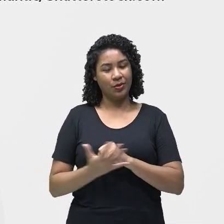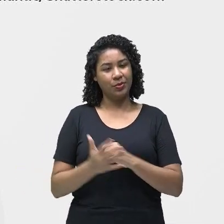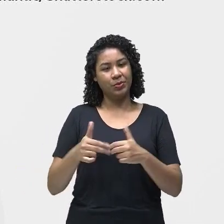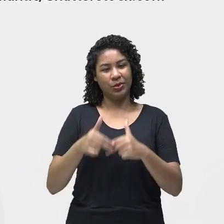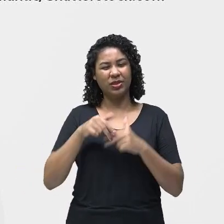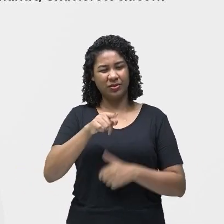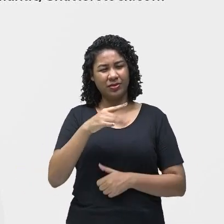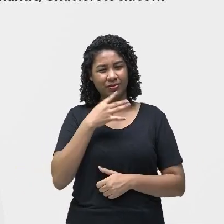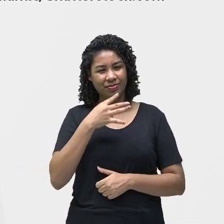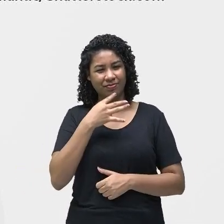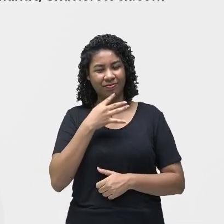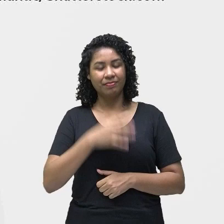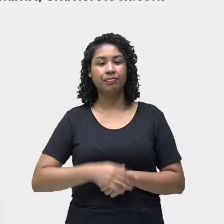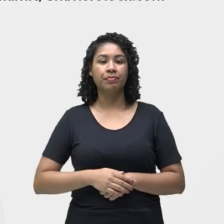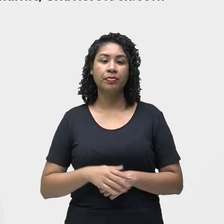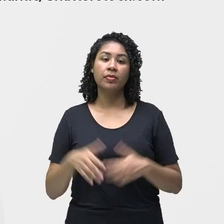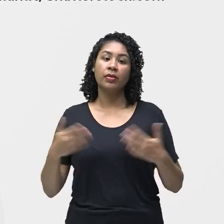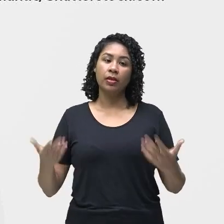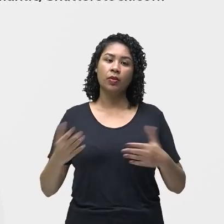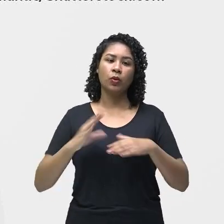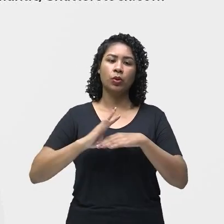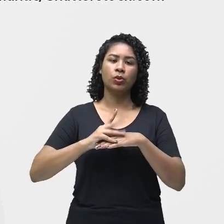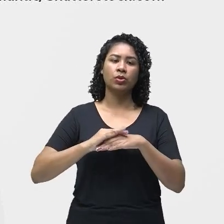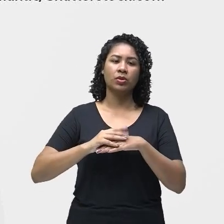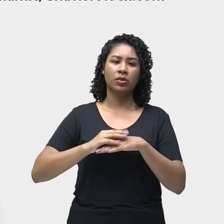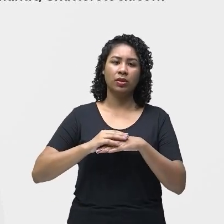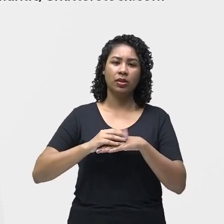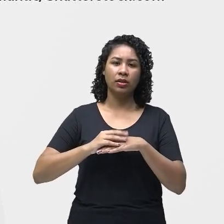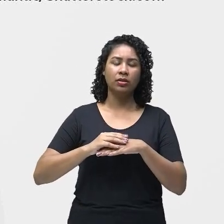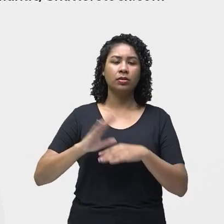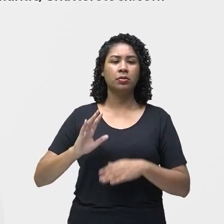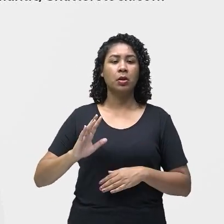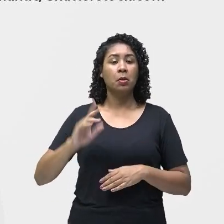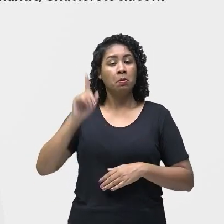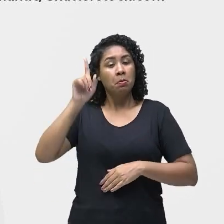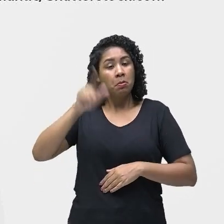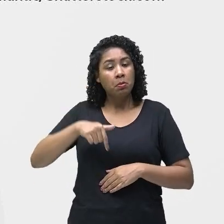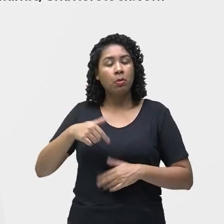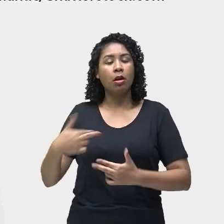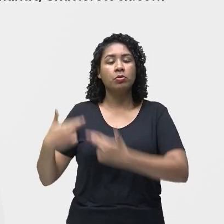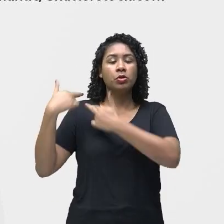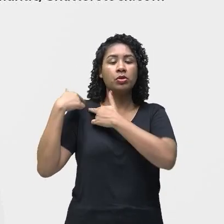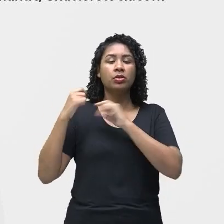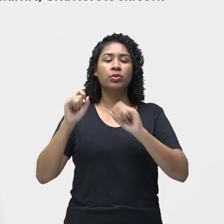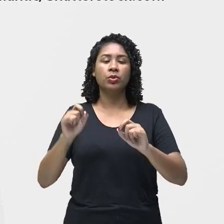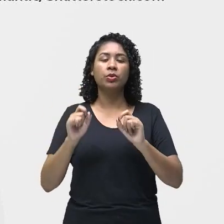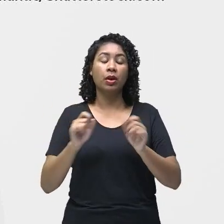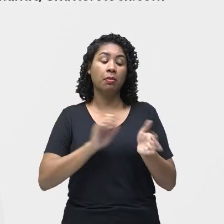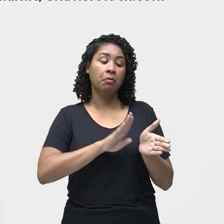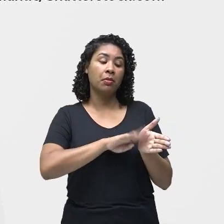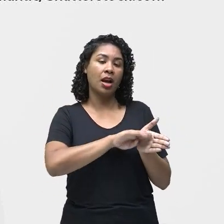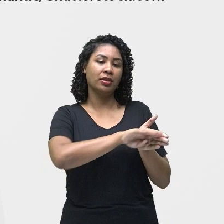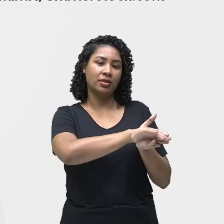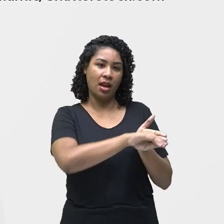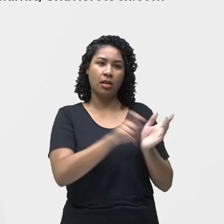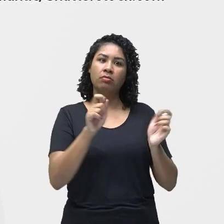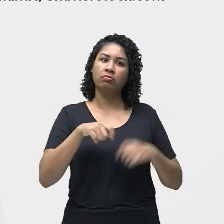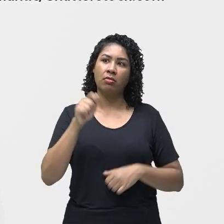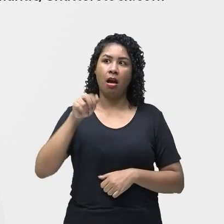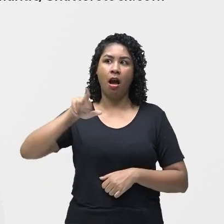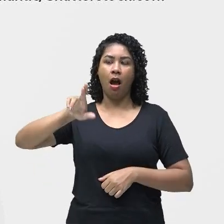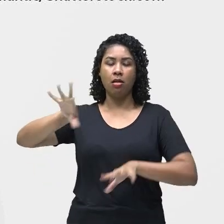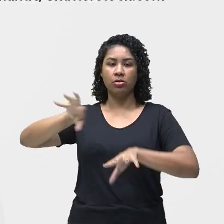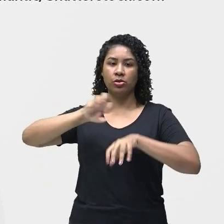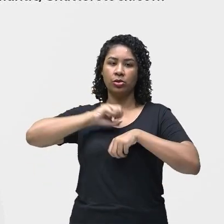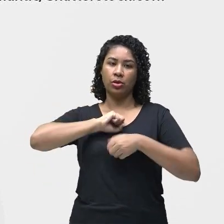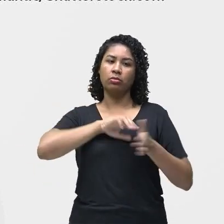tá? E as doenças quando são ocasionadas por bactérias, que também a gente pode pegar pelo ar. Essas